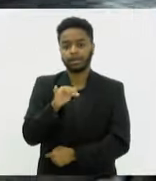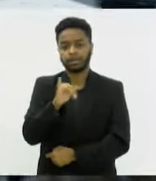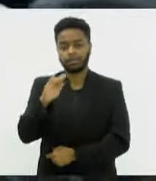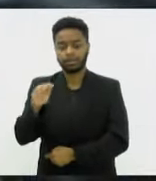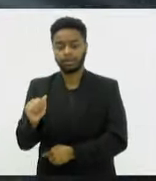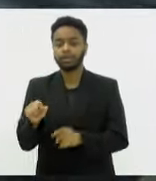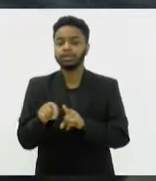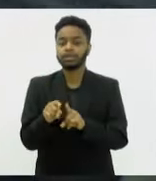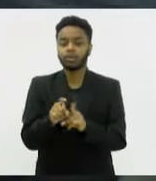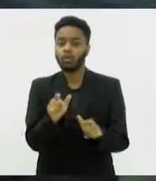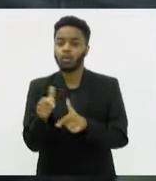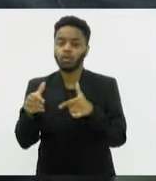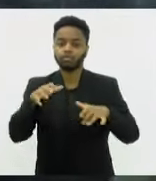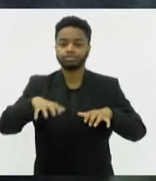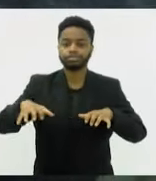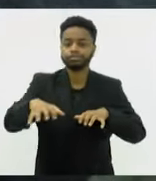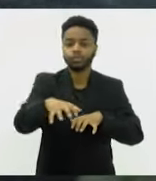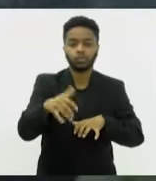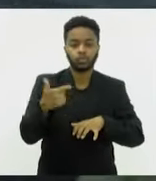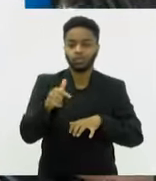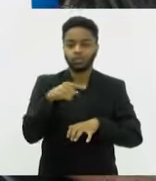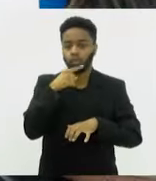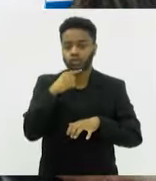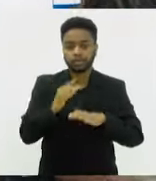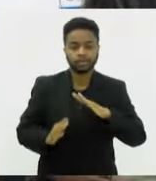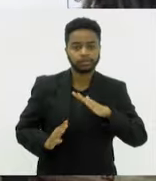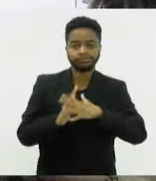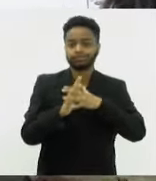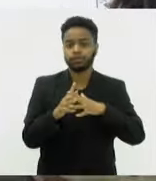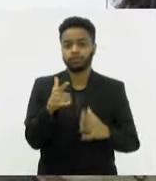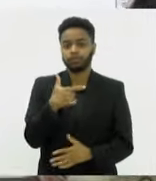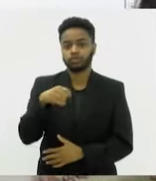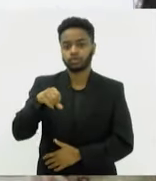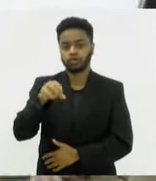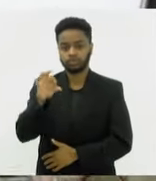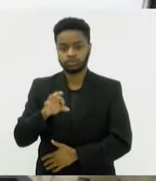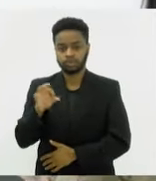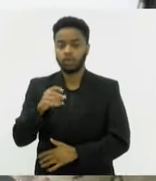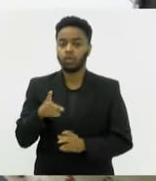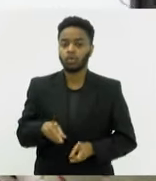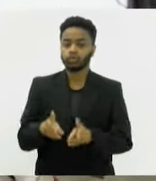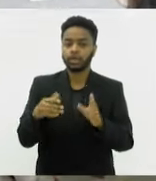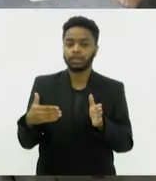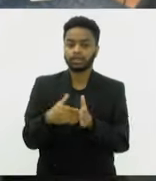os índices de vacinação não chegam a 29%. A campanha prossegue até sábado.